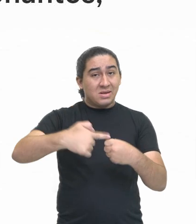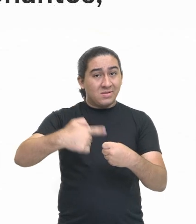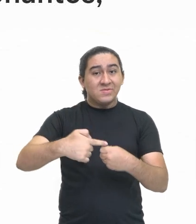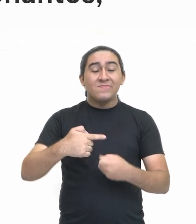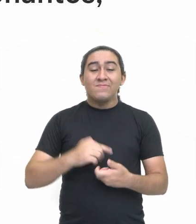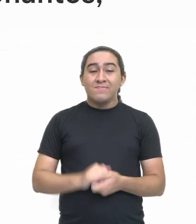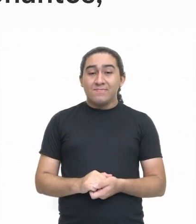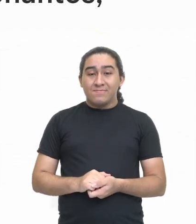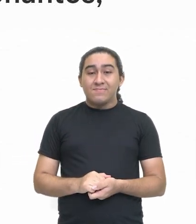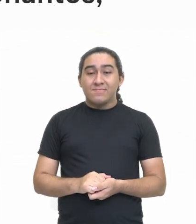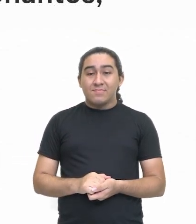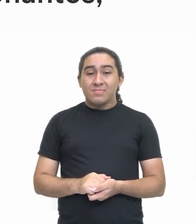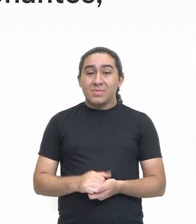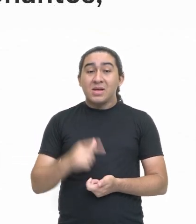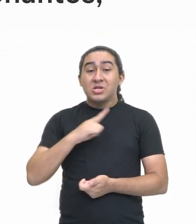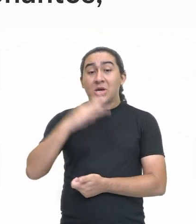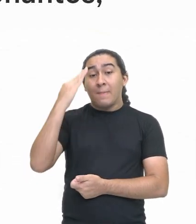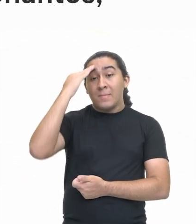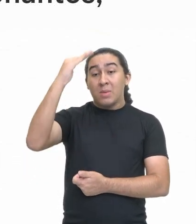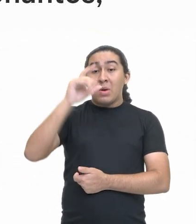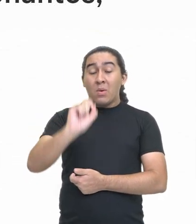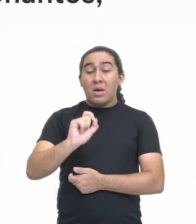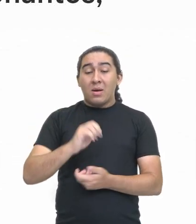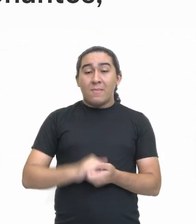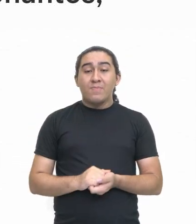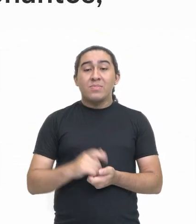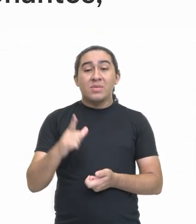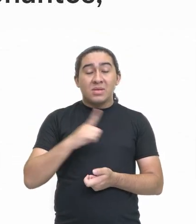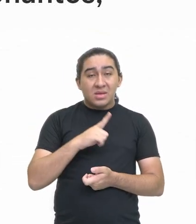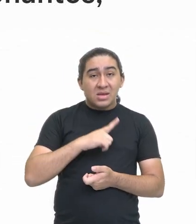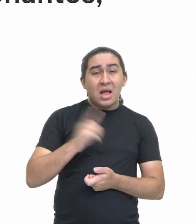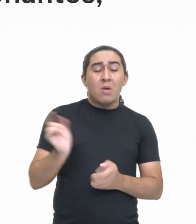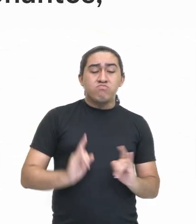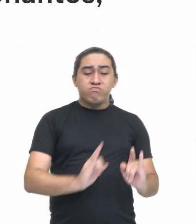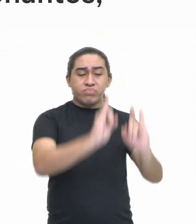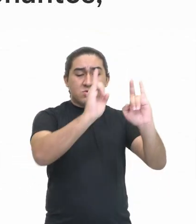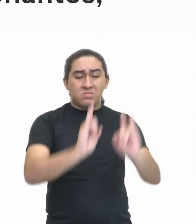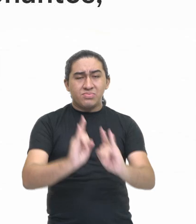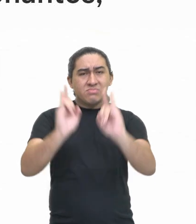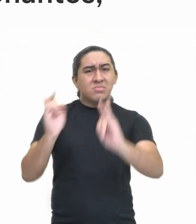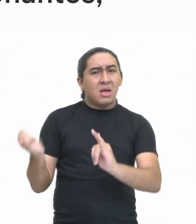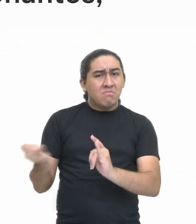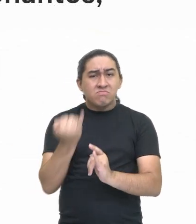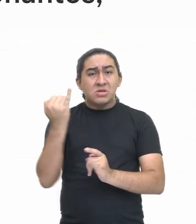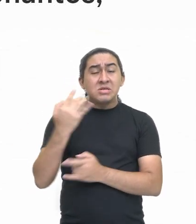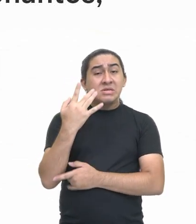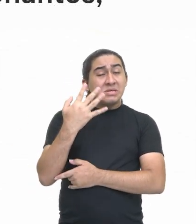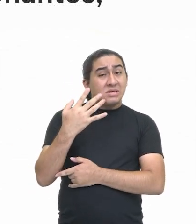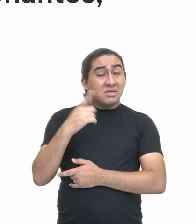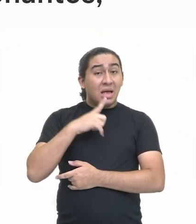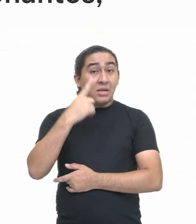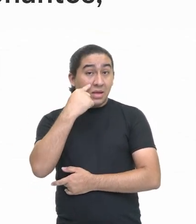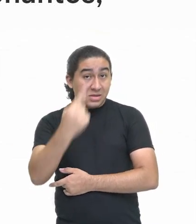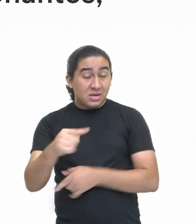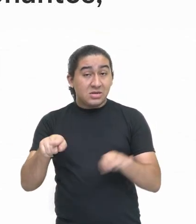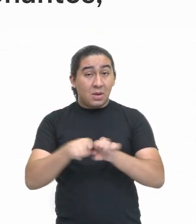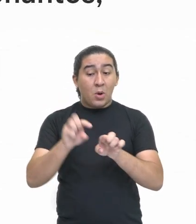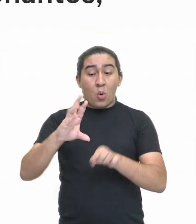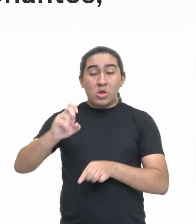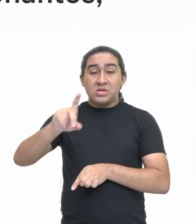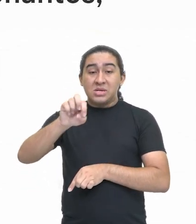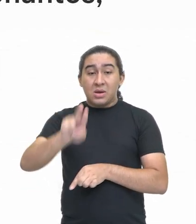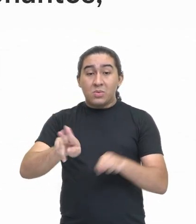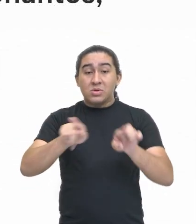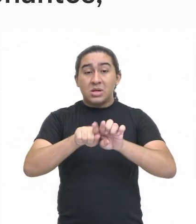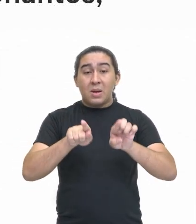cidade era marcada por suas infraestruturas impressionantes, como o Coliseu, os banhos públicos e